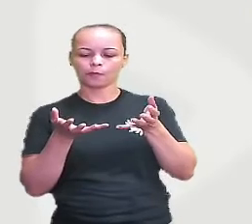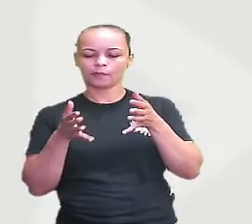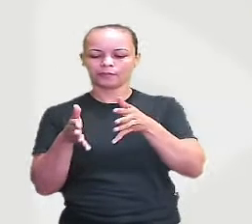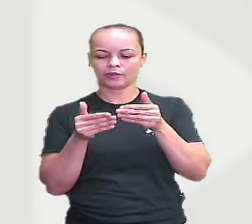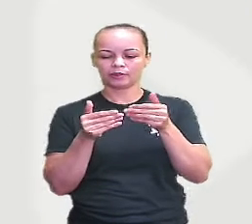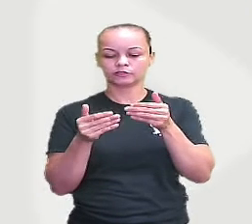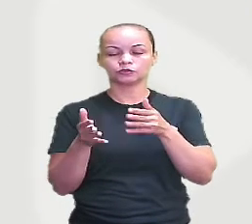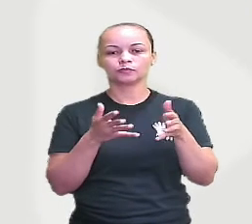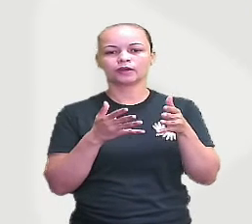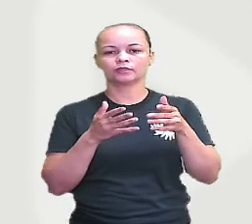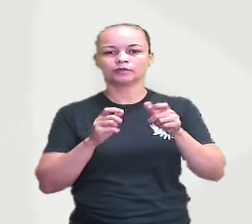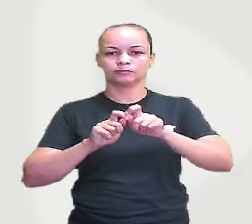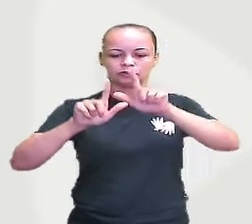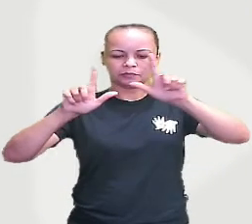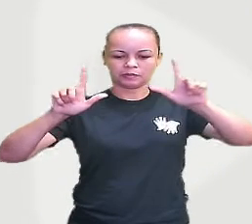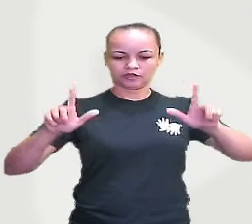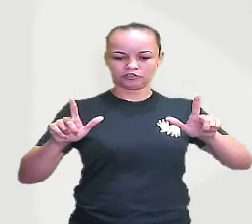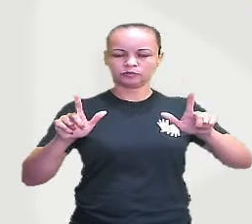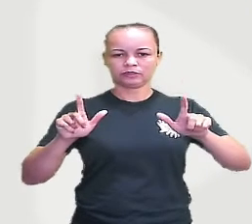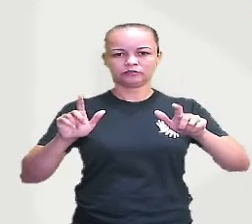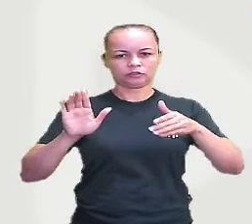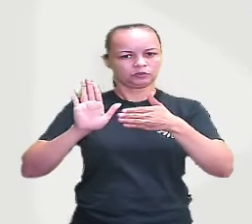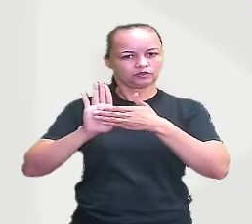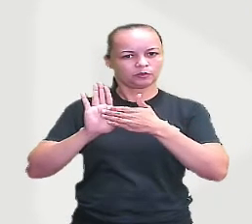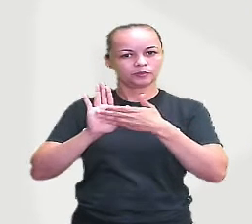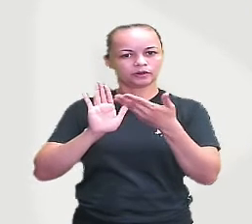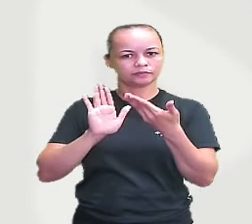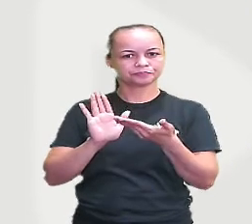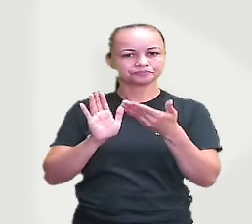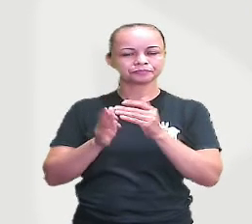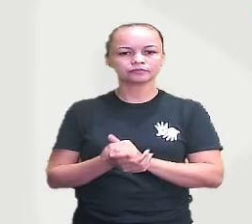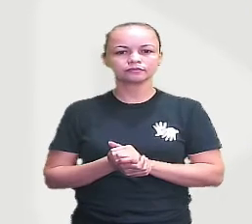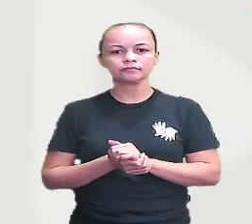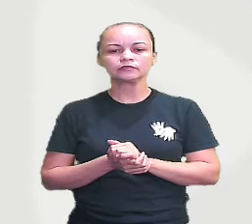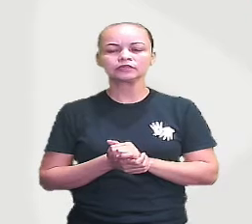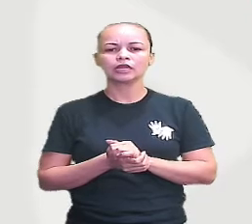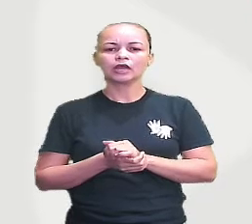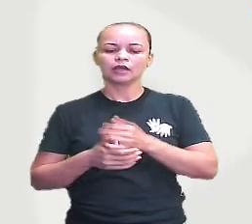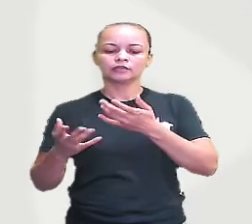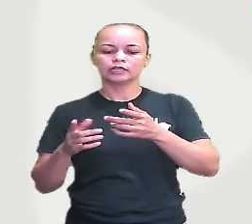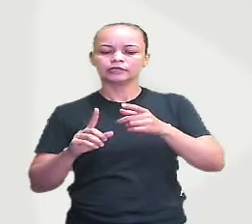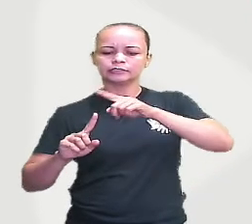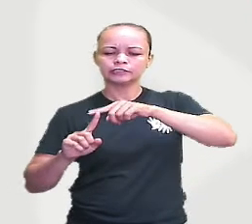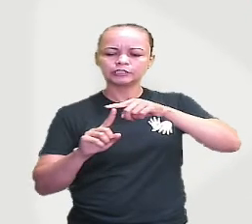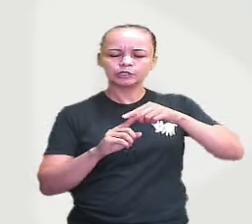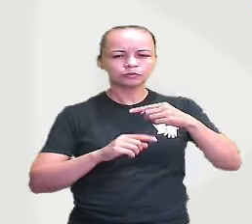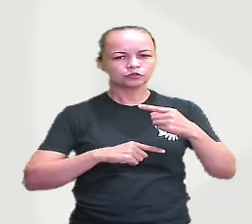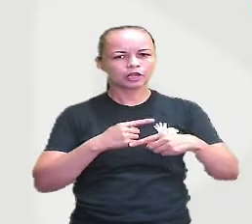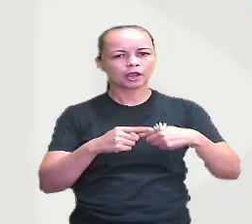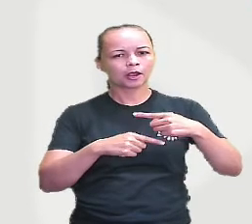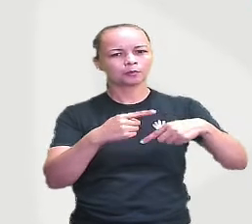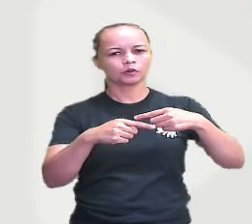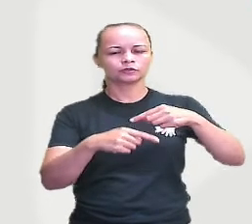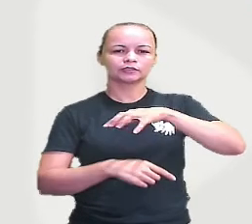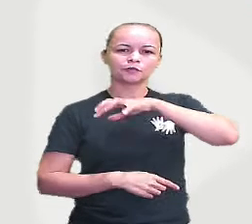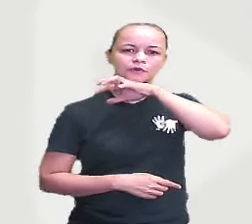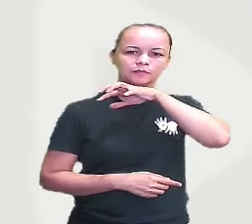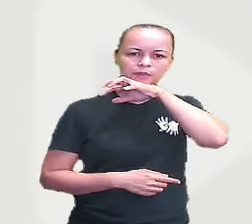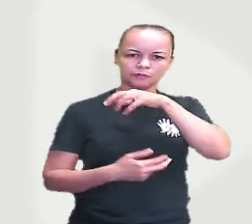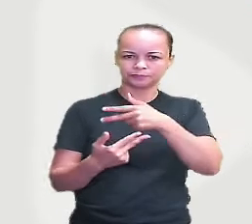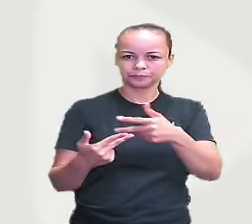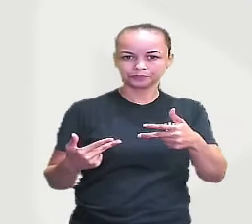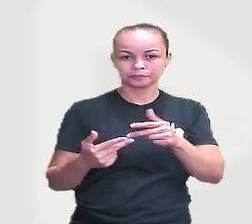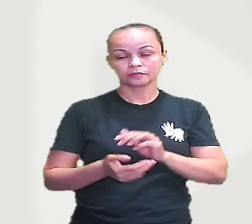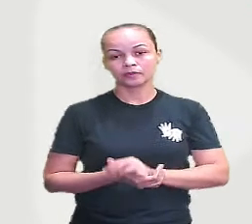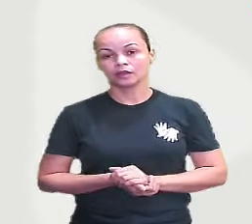essa imagem, pra que você possa se apropriar disso aí. Tipos de reprodução animal. Isso mesmo que você ouviu. Tipo de reprodução